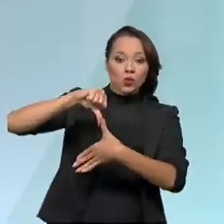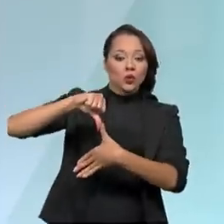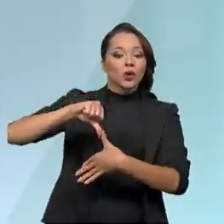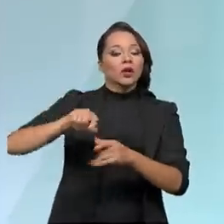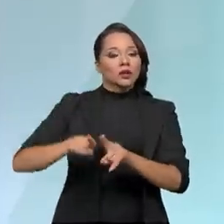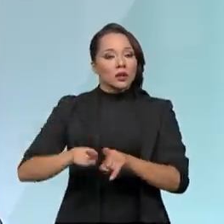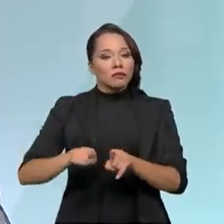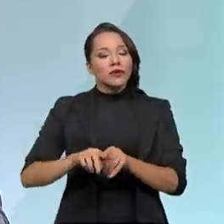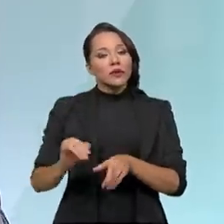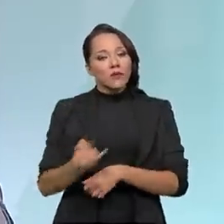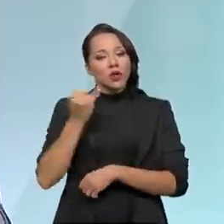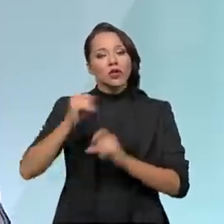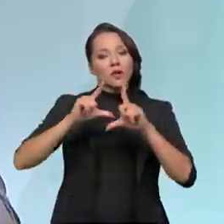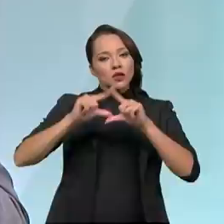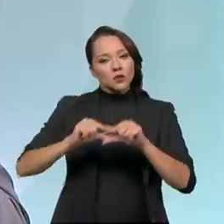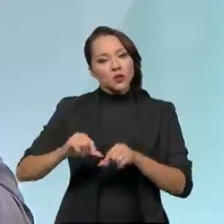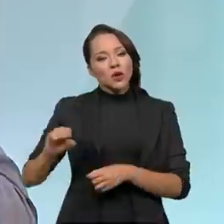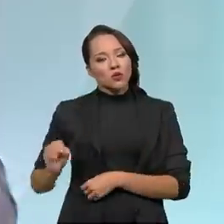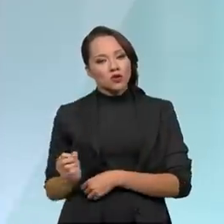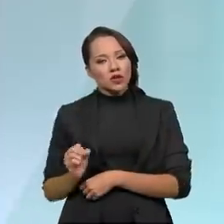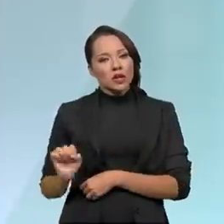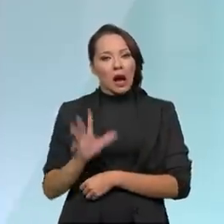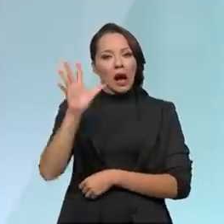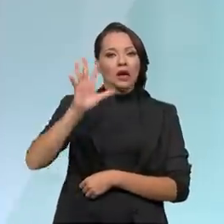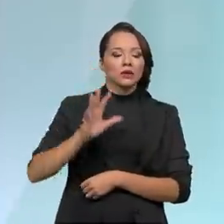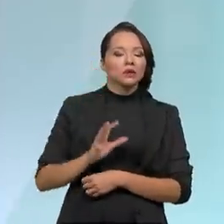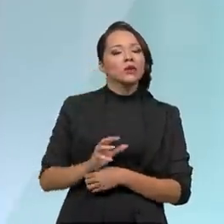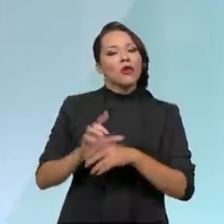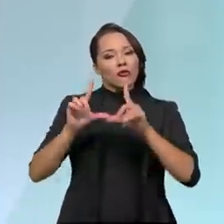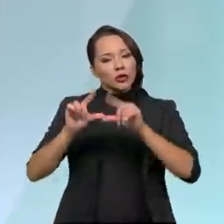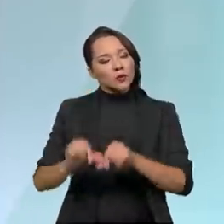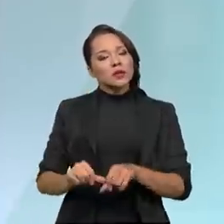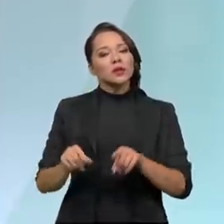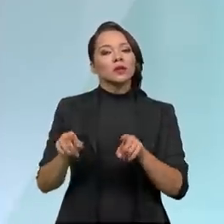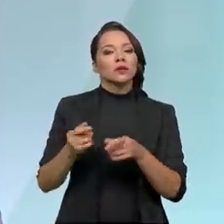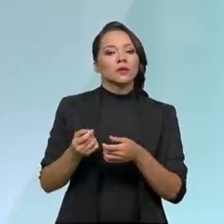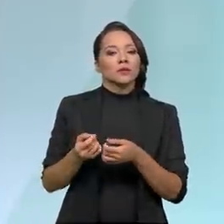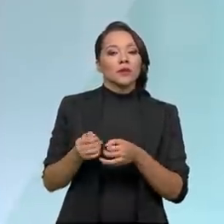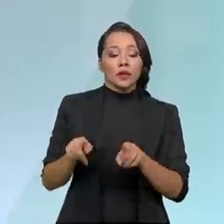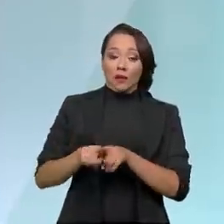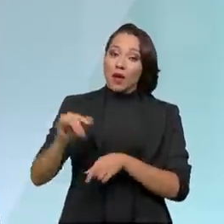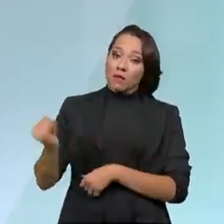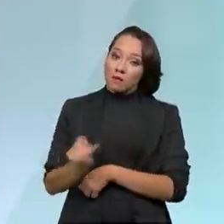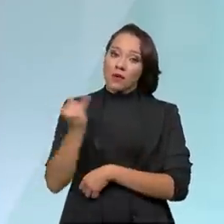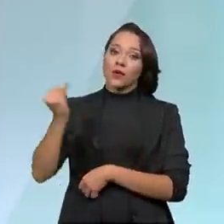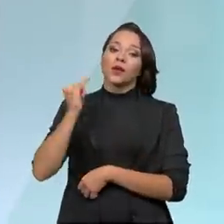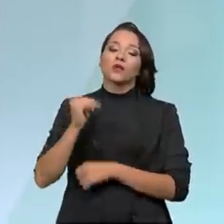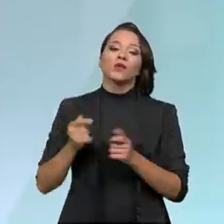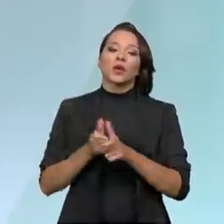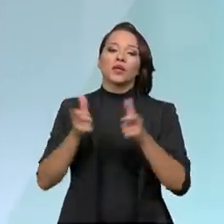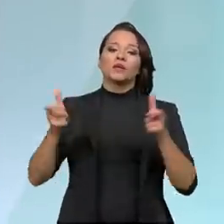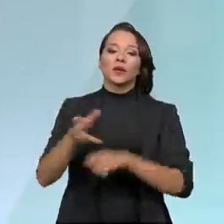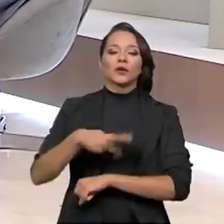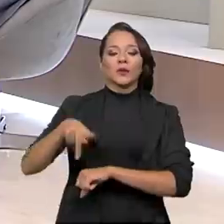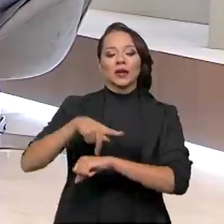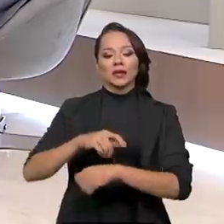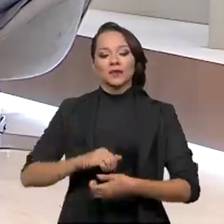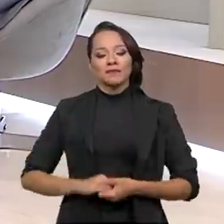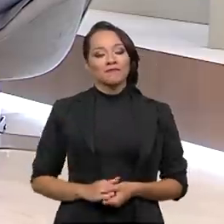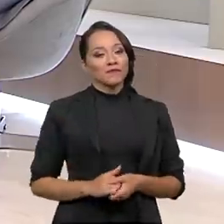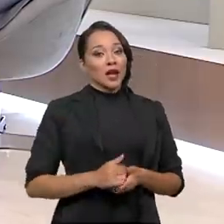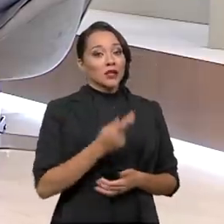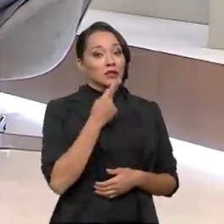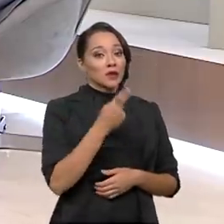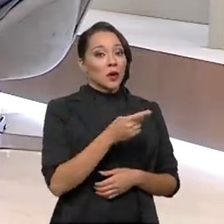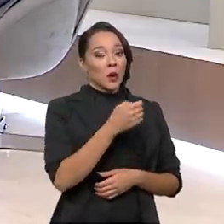para a redução de tarifa. Então, essa disponibilização de capacidade é fundamental para o crescimento do nosso país. A gente